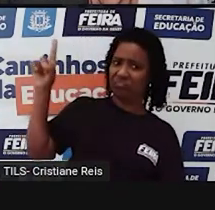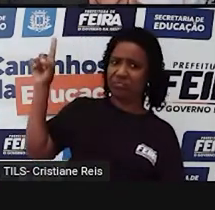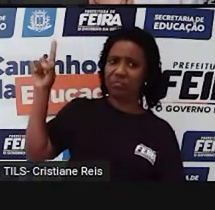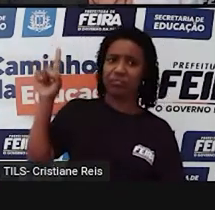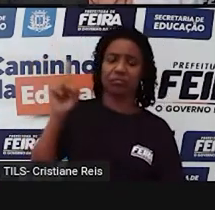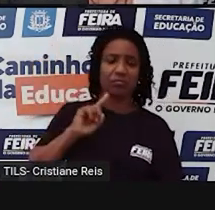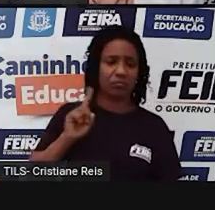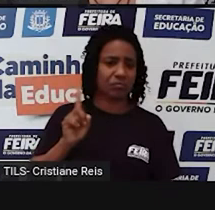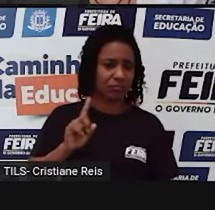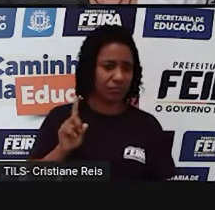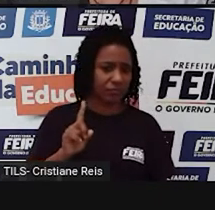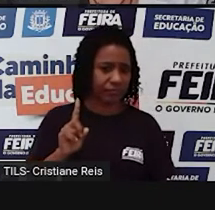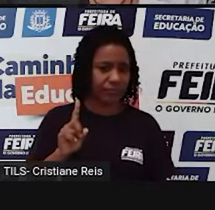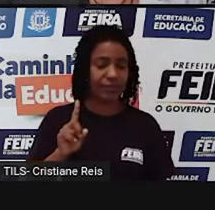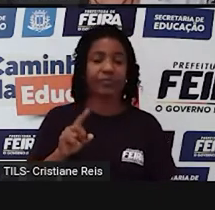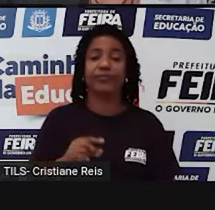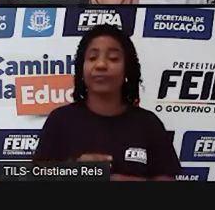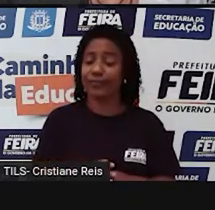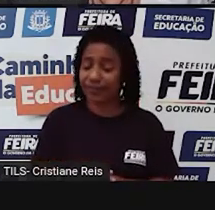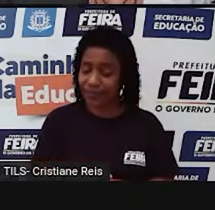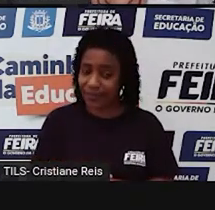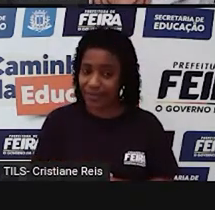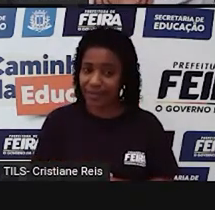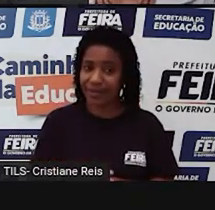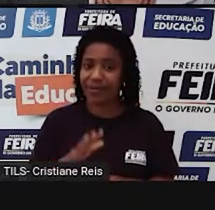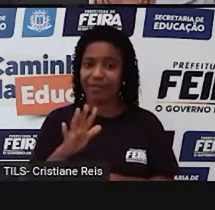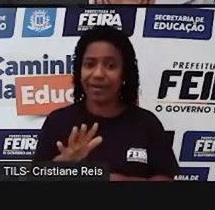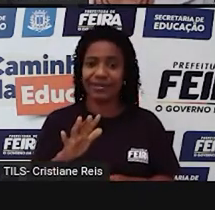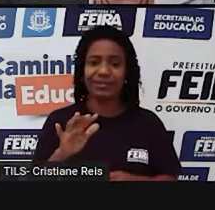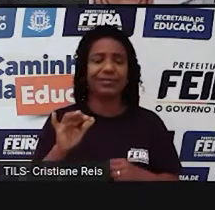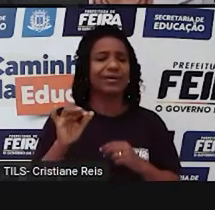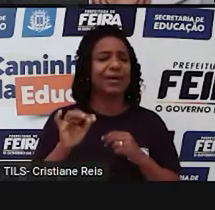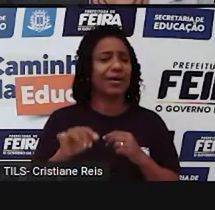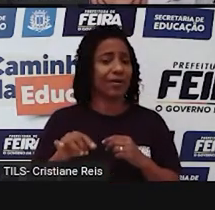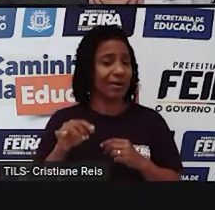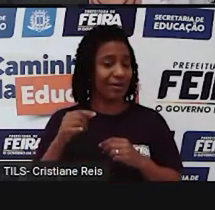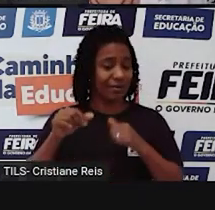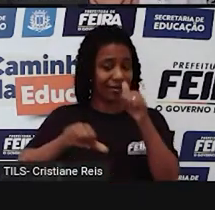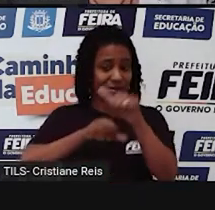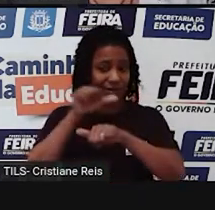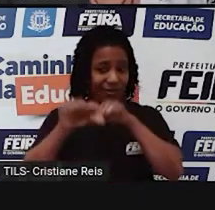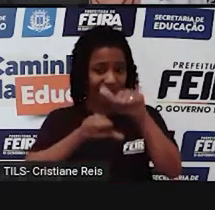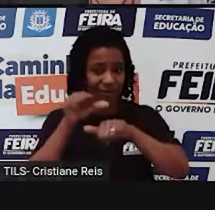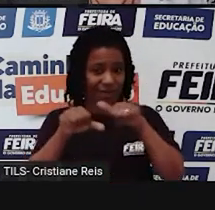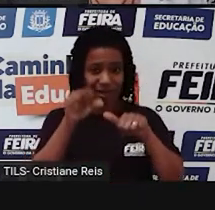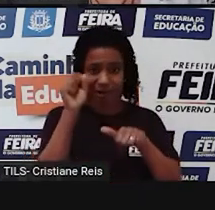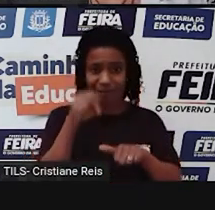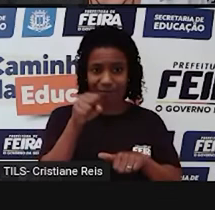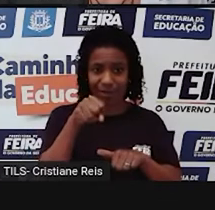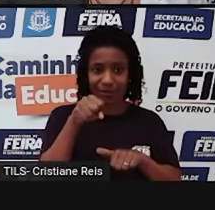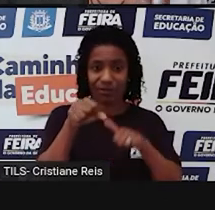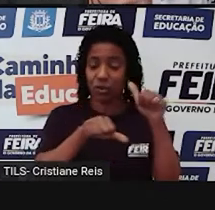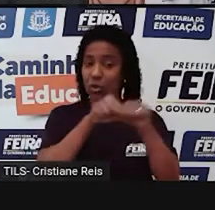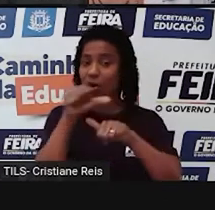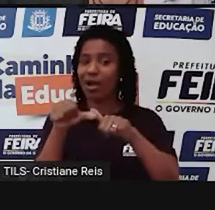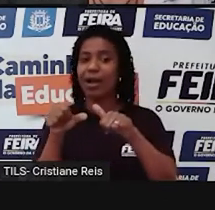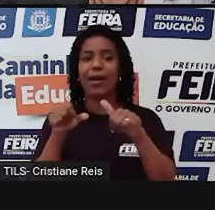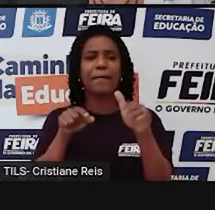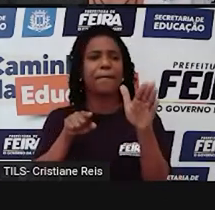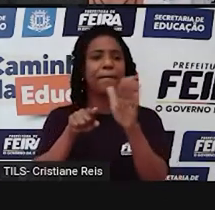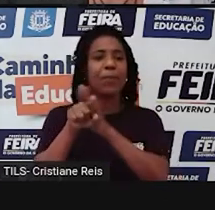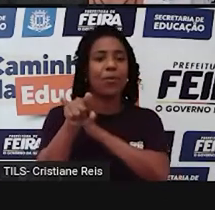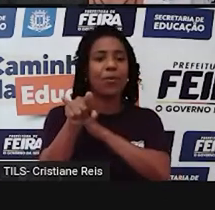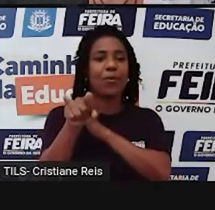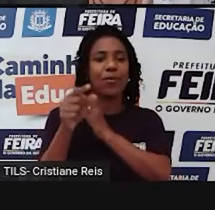Mas se eu quiser transformar esta afirmativa em uma pergunta, eu também vou